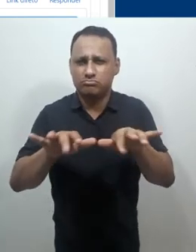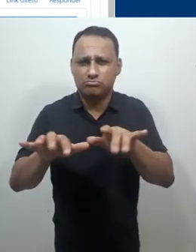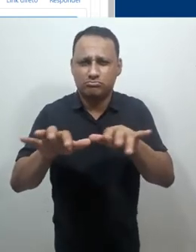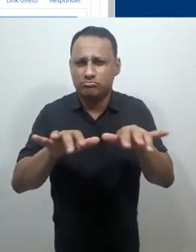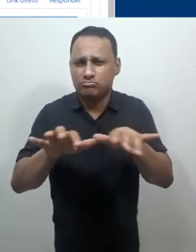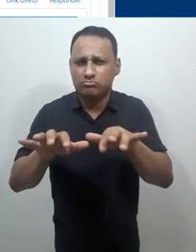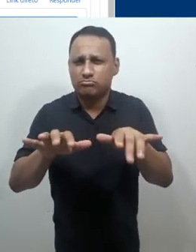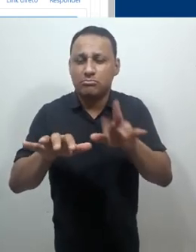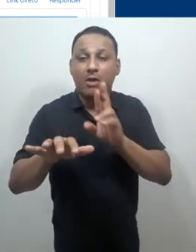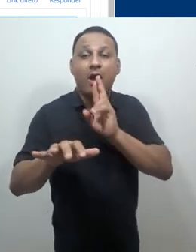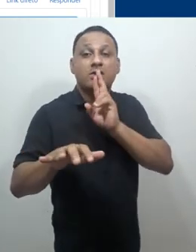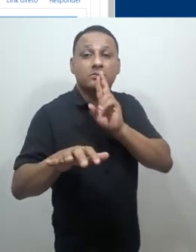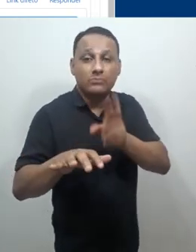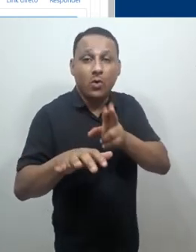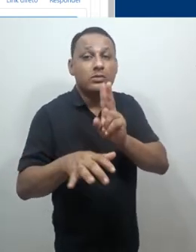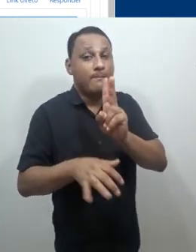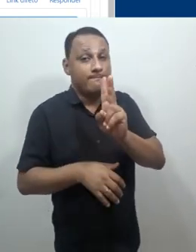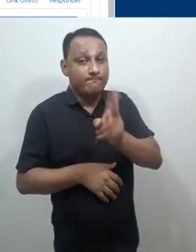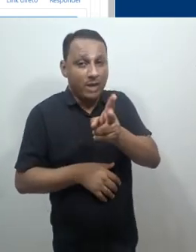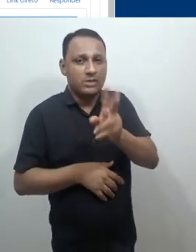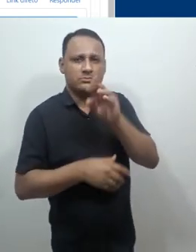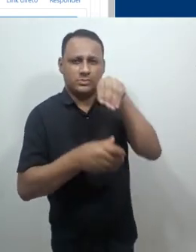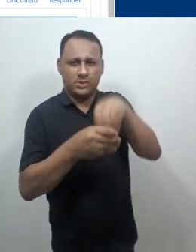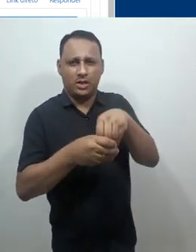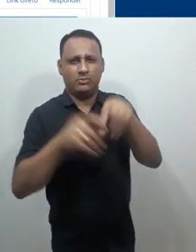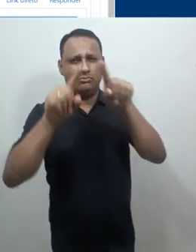responderei aqui mesmo.